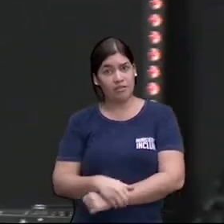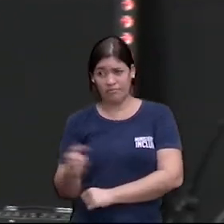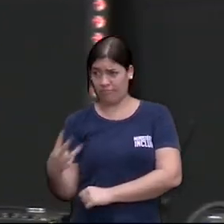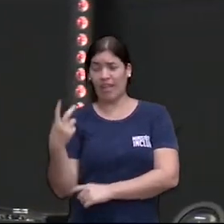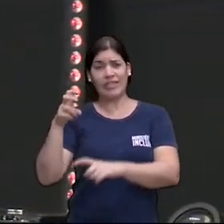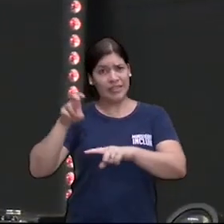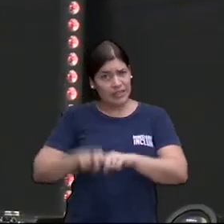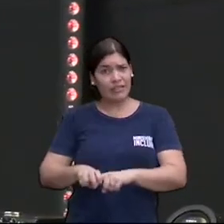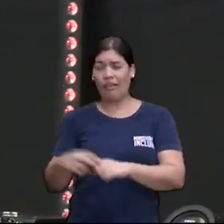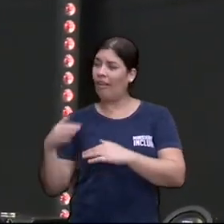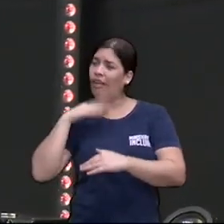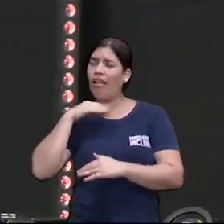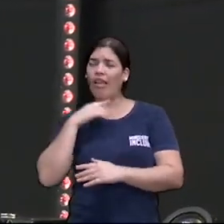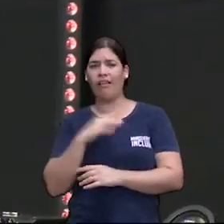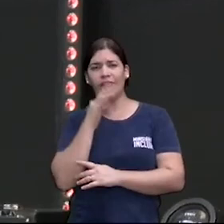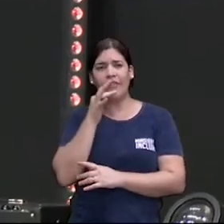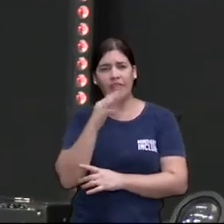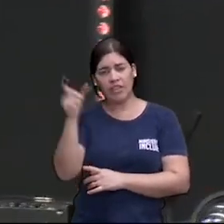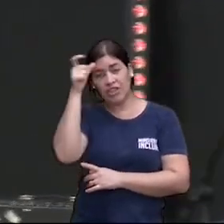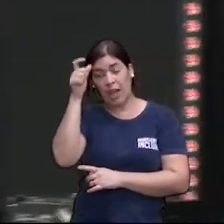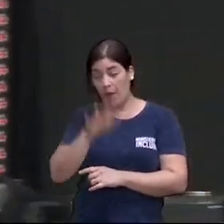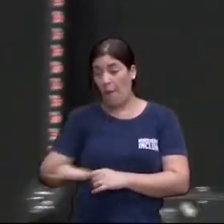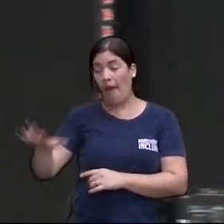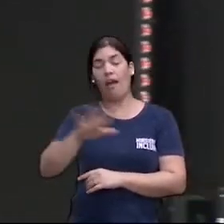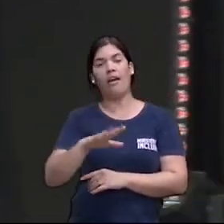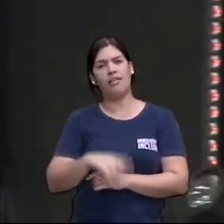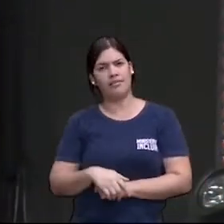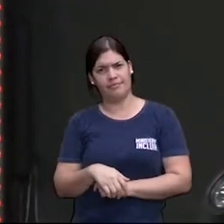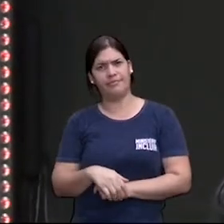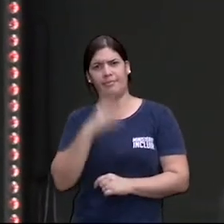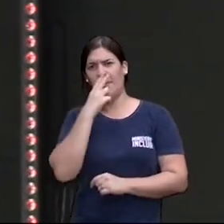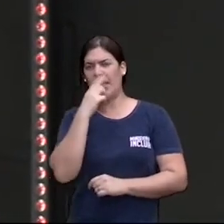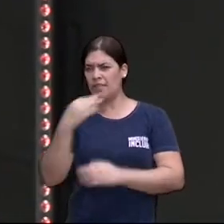Sim ou não? Vira uma área, uma fortaleza.